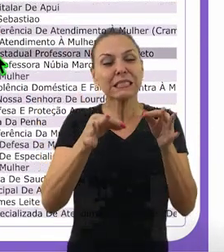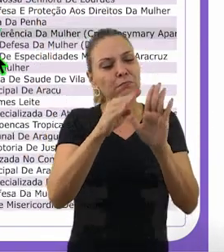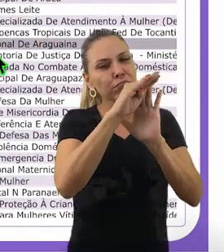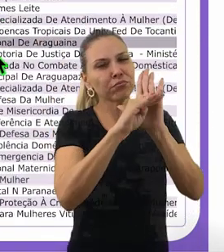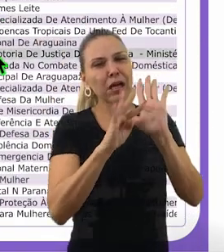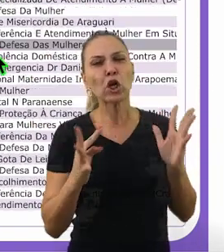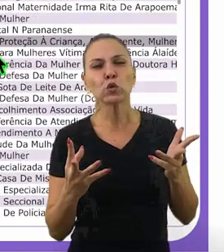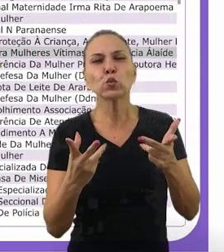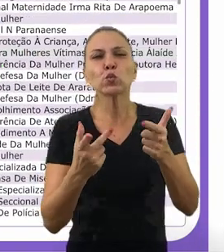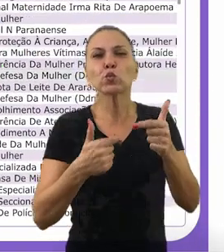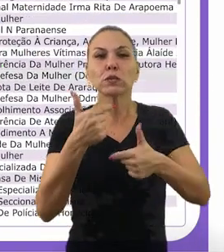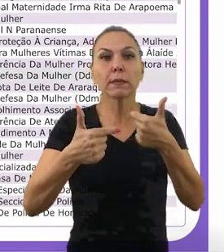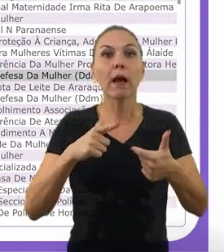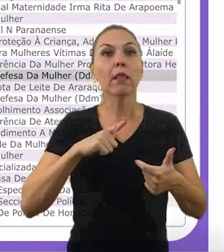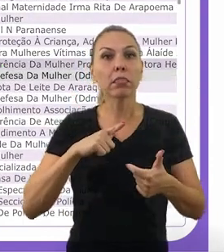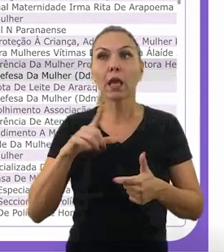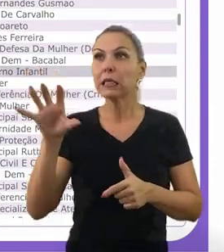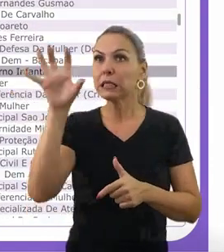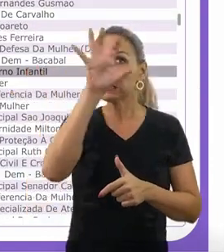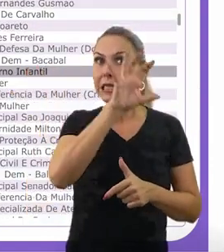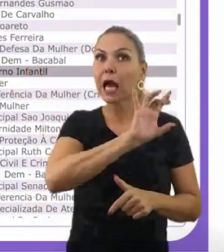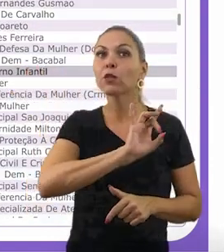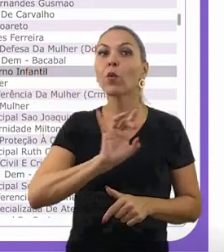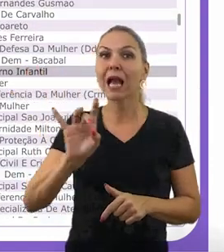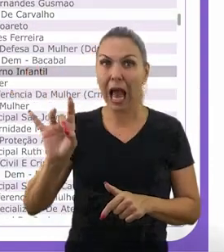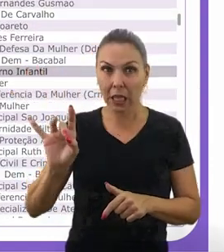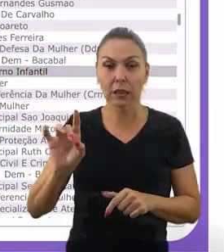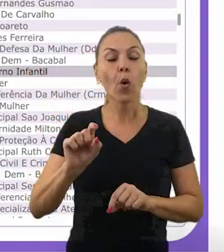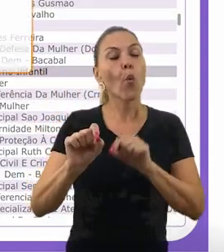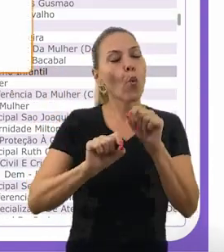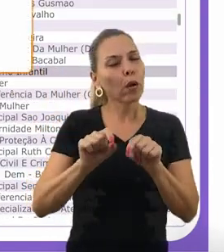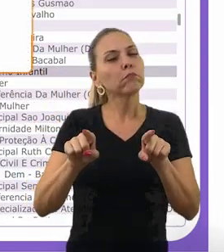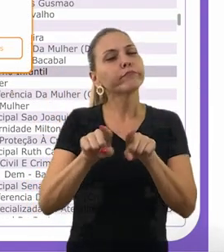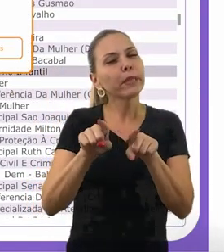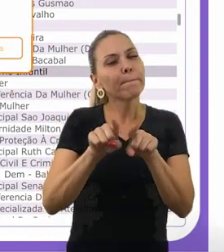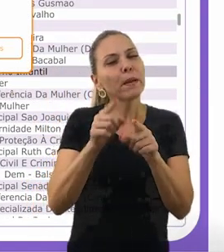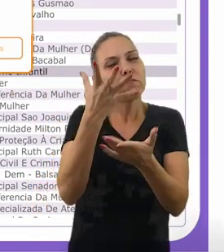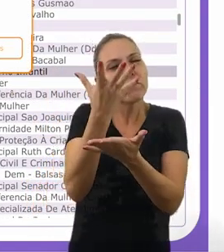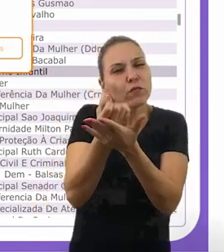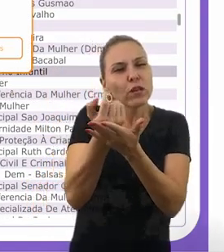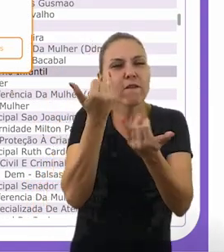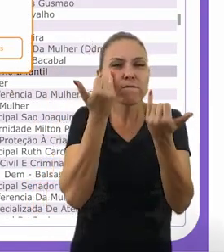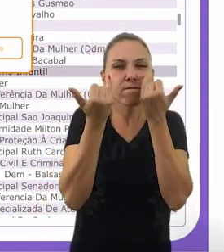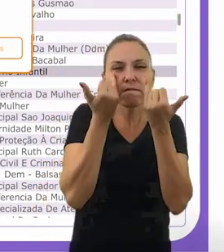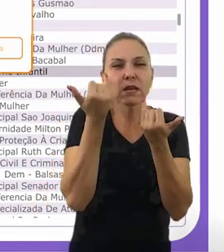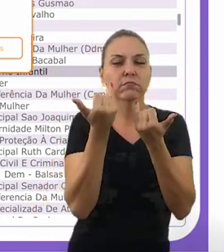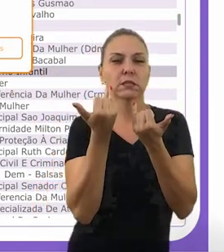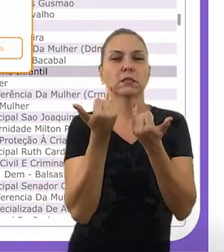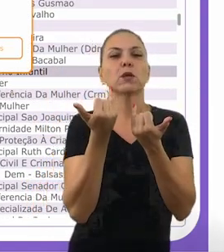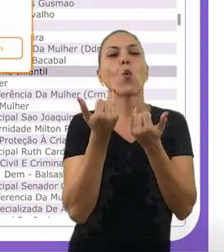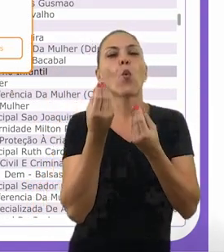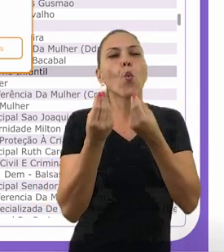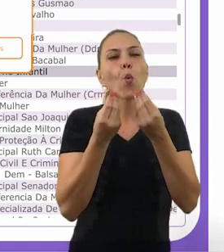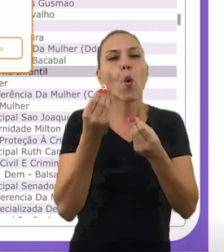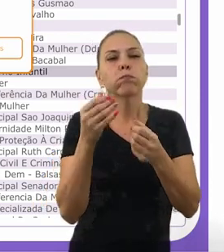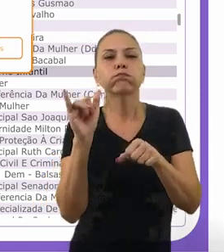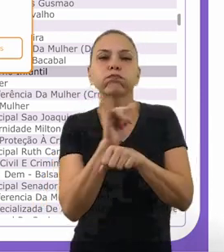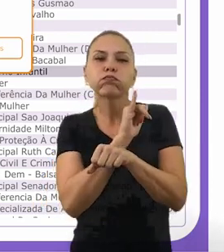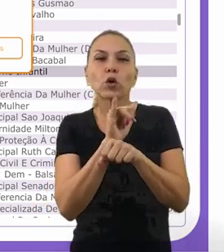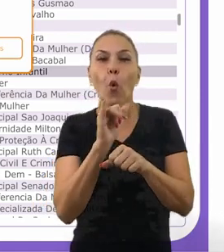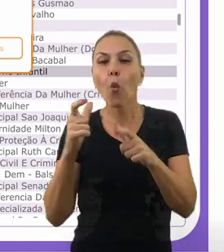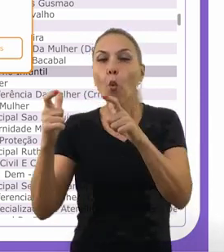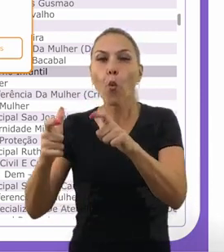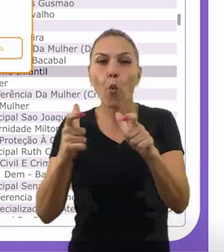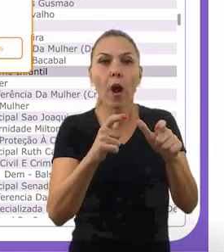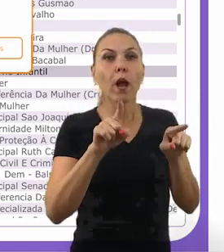serviços disponíveis por estado. Essa aba também conta com a filtragem de informações que te permite segmentar os dados por localização